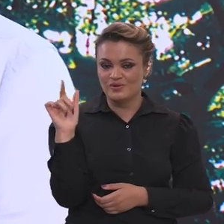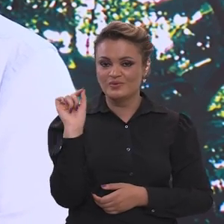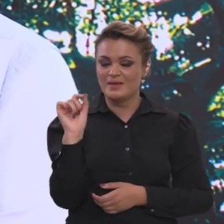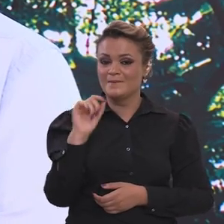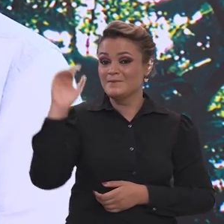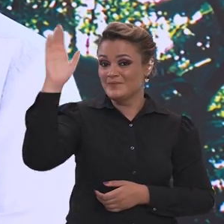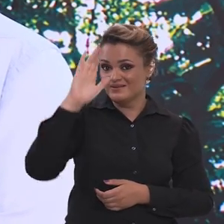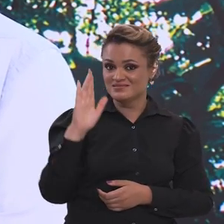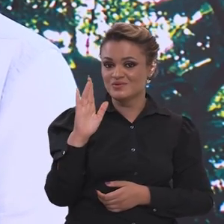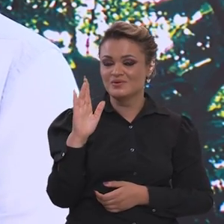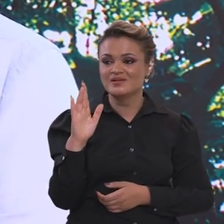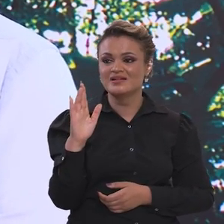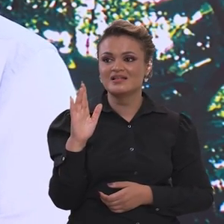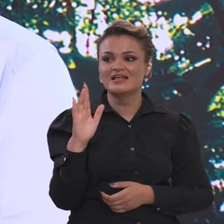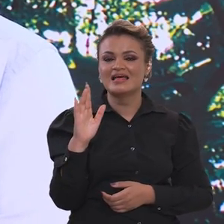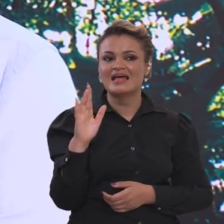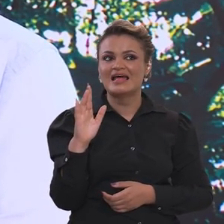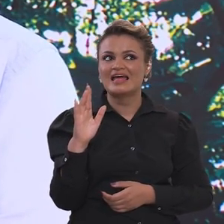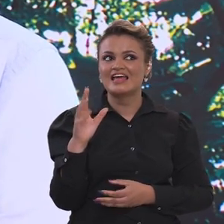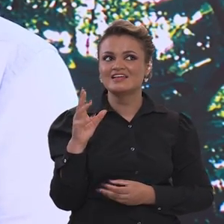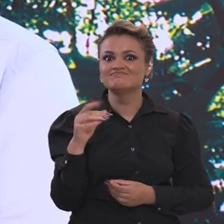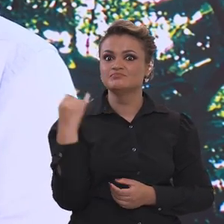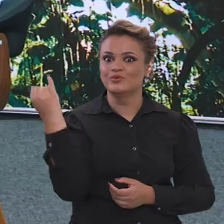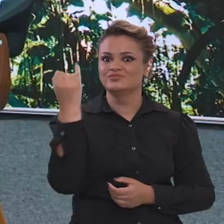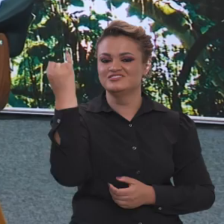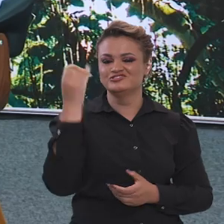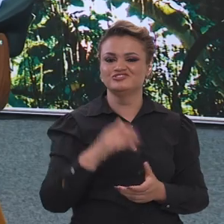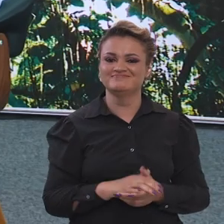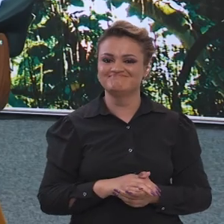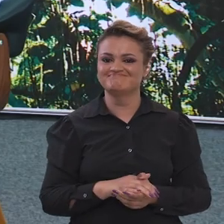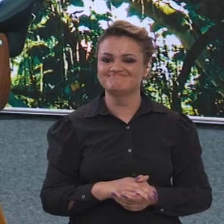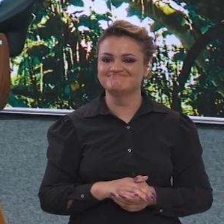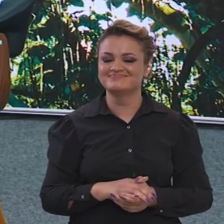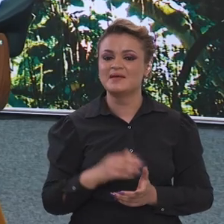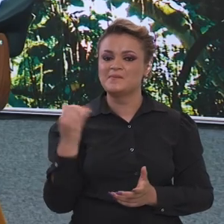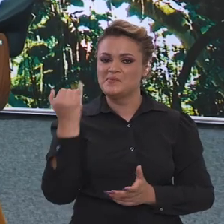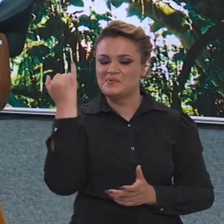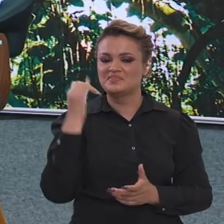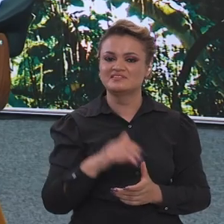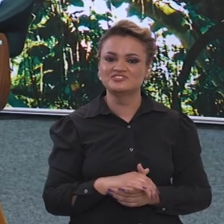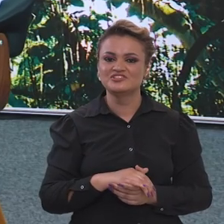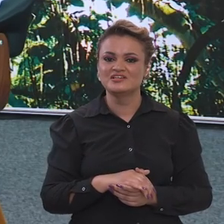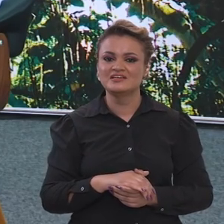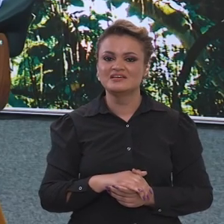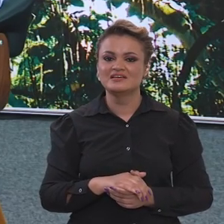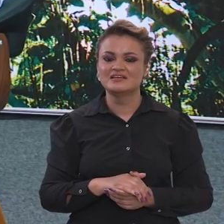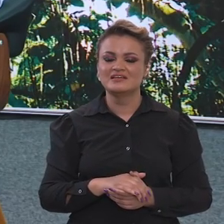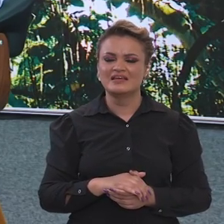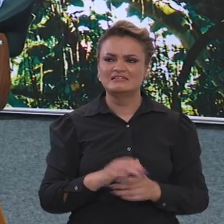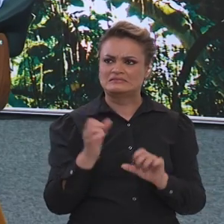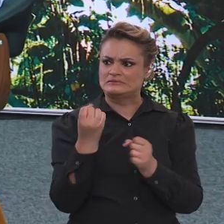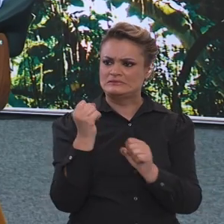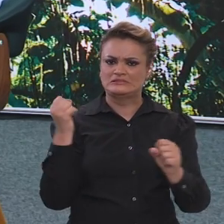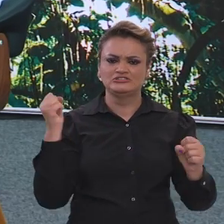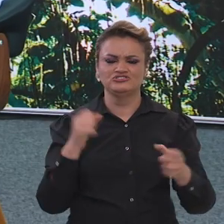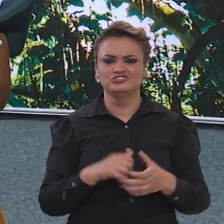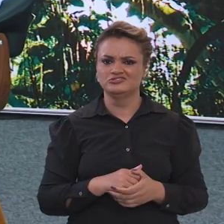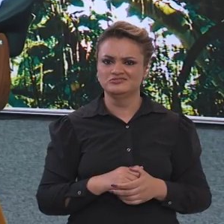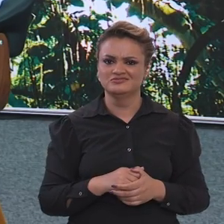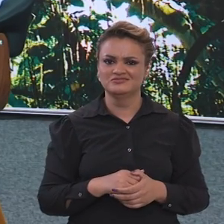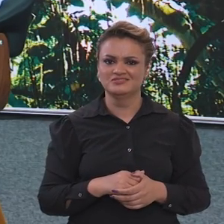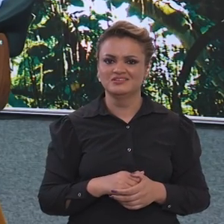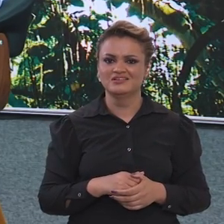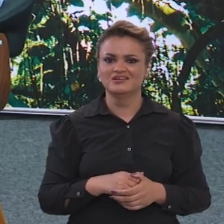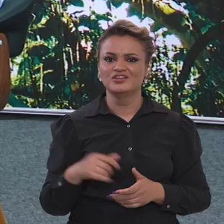uma outra coisa é que esse país, o nosso país é um país muito importante no mundo. Nós somos um país continental,